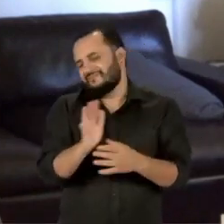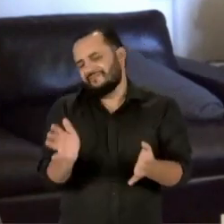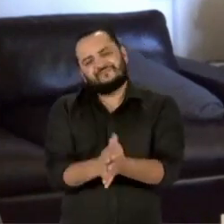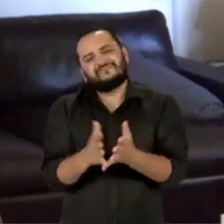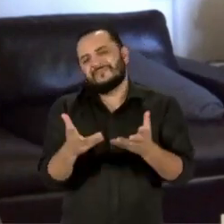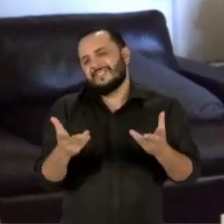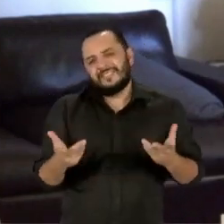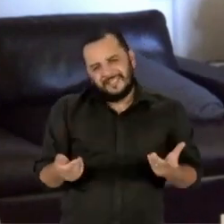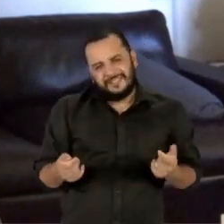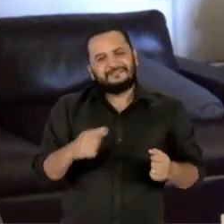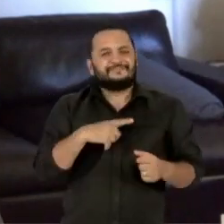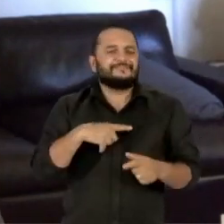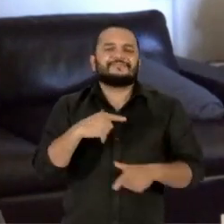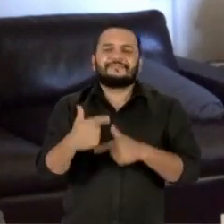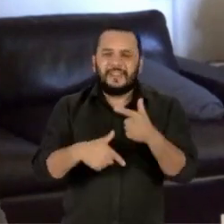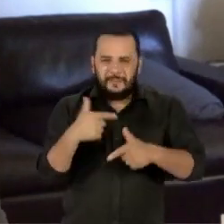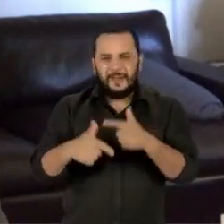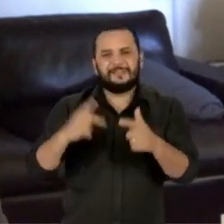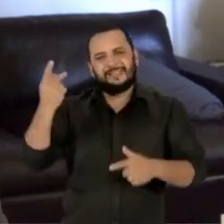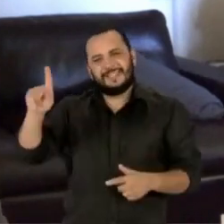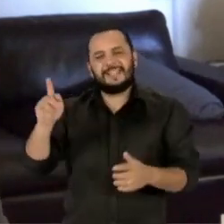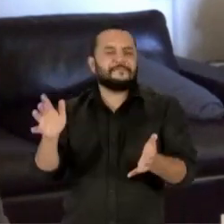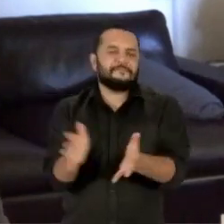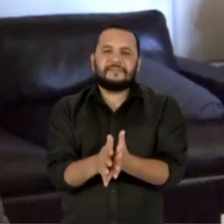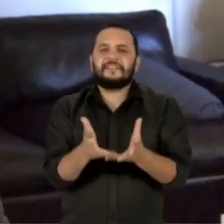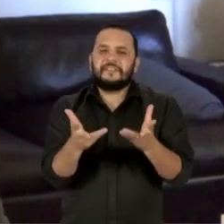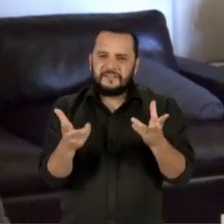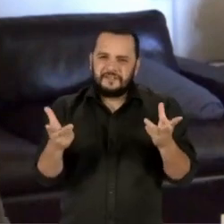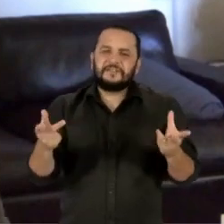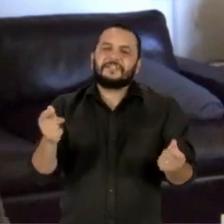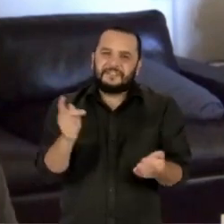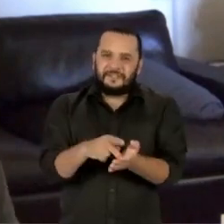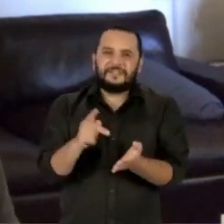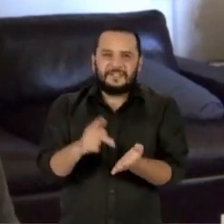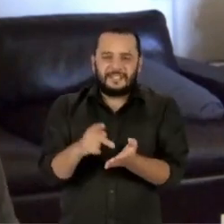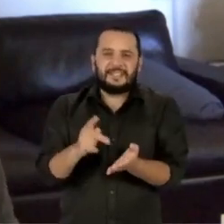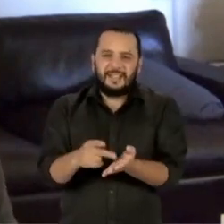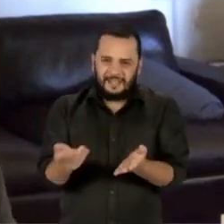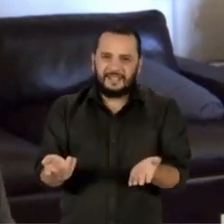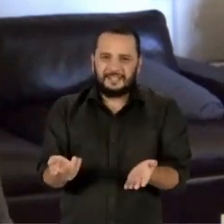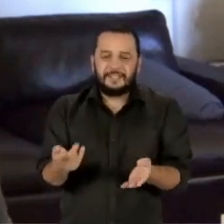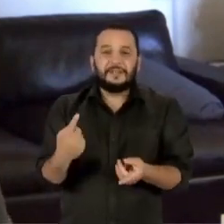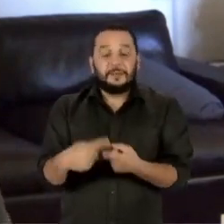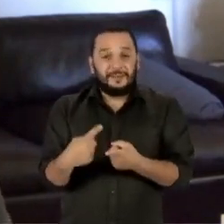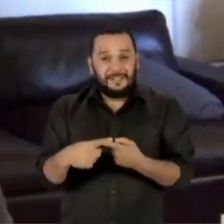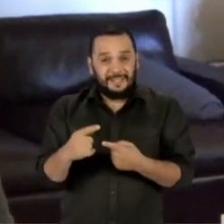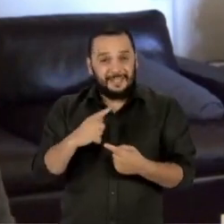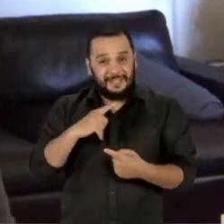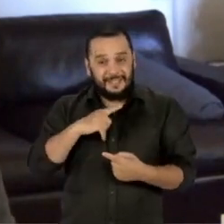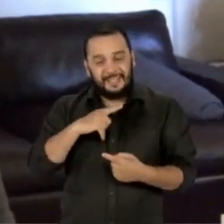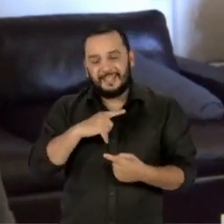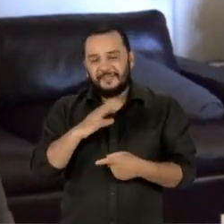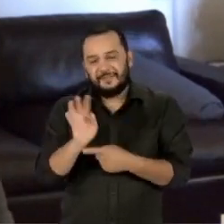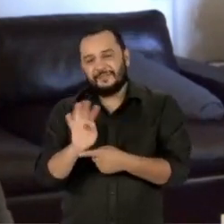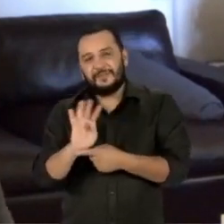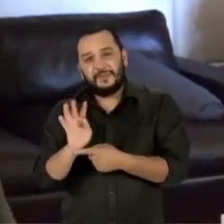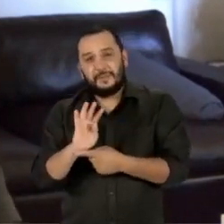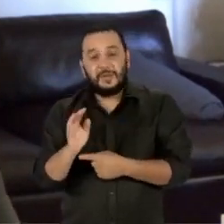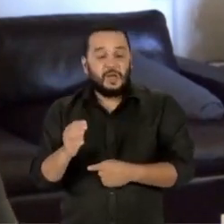maravilhoso, é uma boa surpresa porque o Tom faz comédia e fez um filme ótimo.